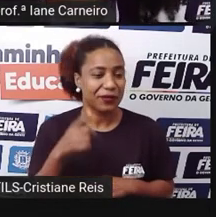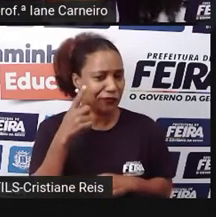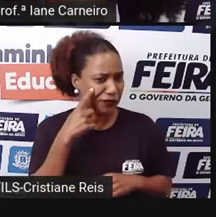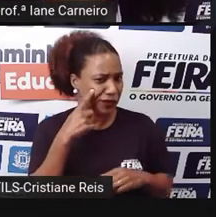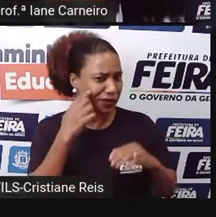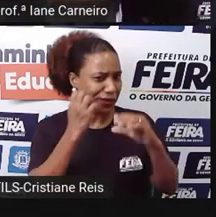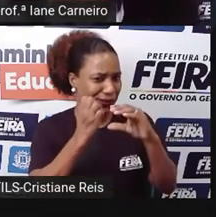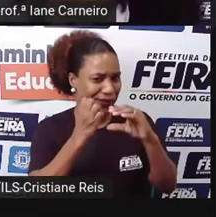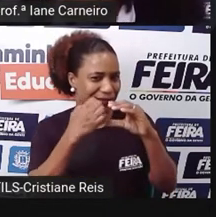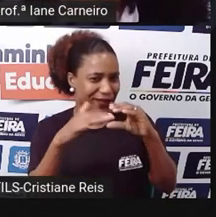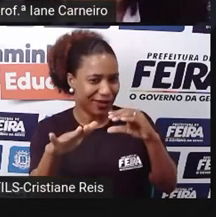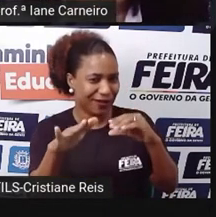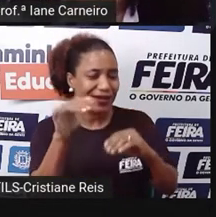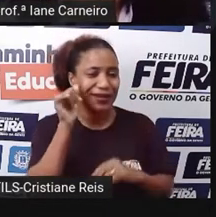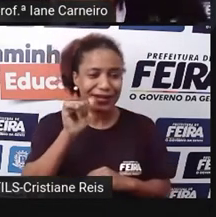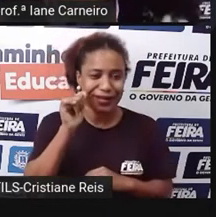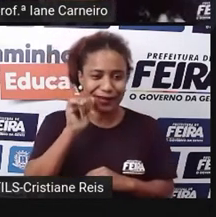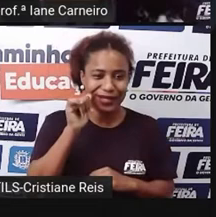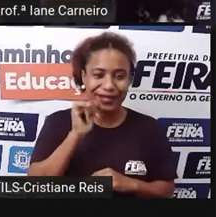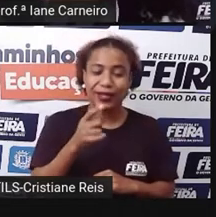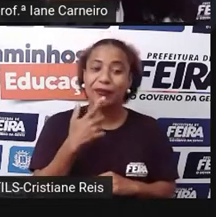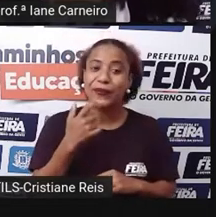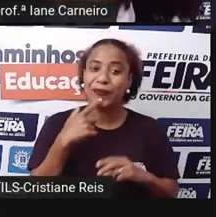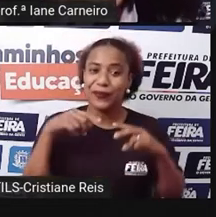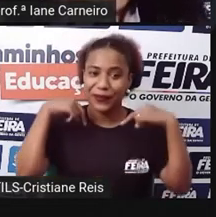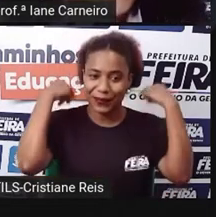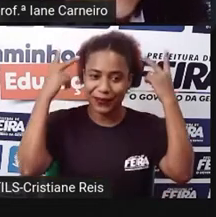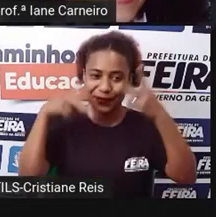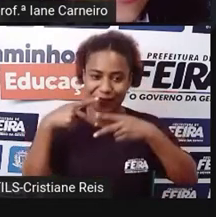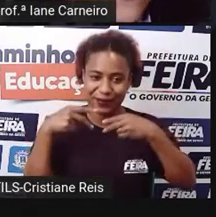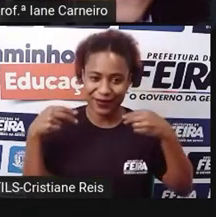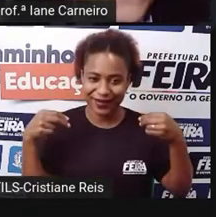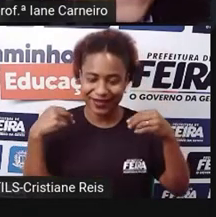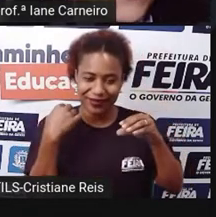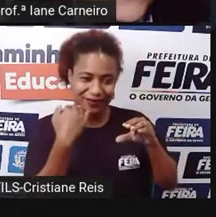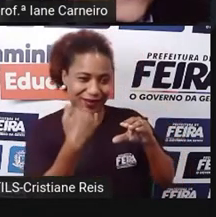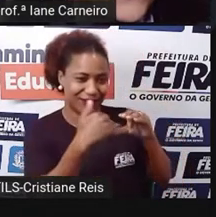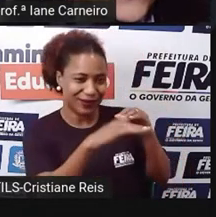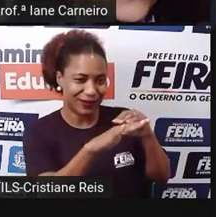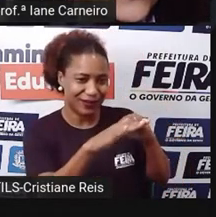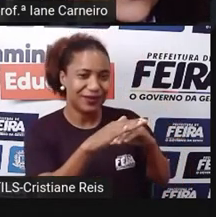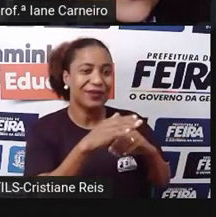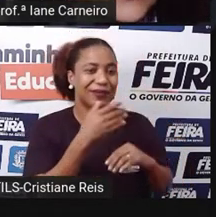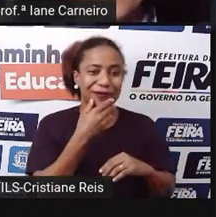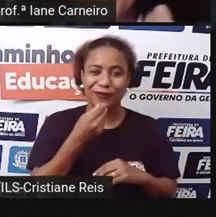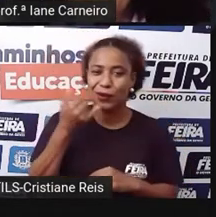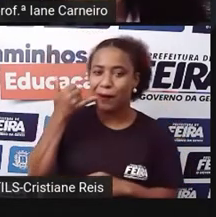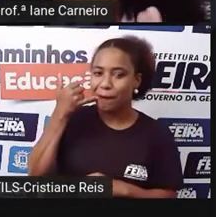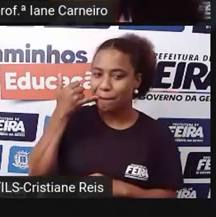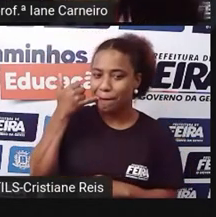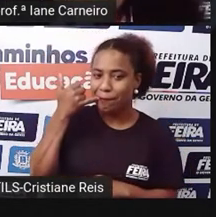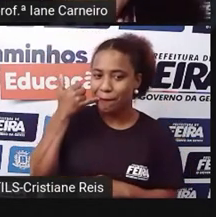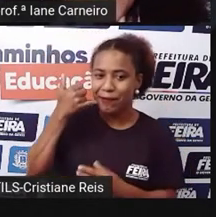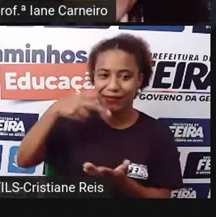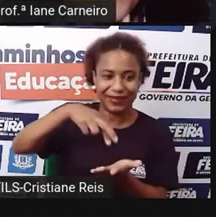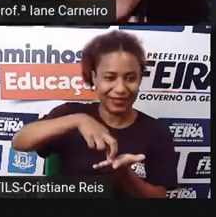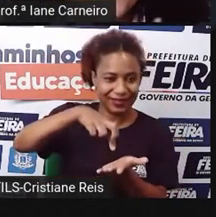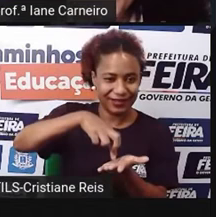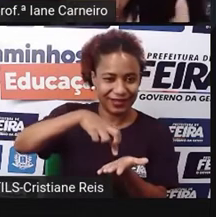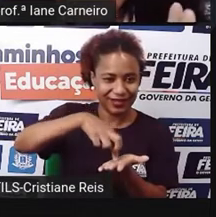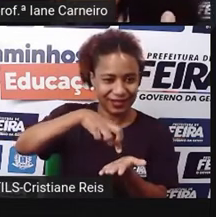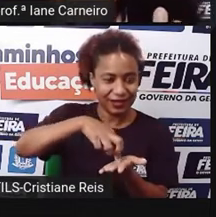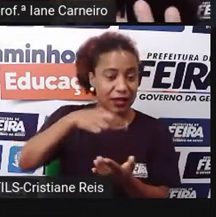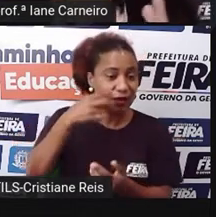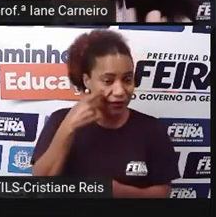Chapeuzinho Vermelho mandou pro Saci. Aí aqui, lembram que a Pró naquela aula do, que a Pró já falou dos e-mails, né, a Pró